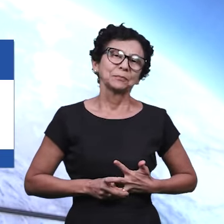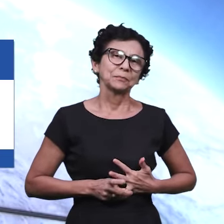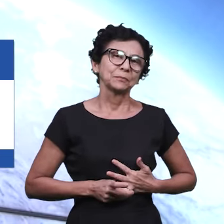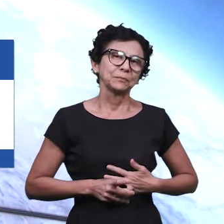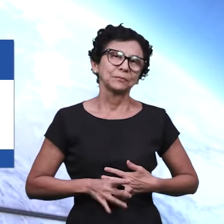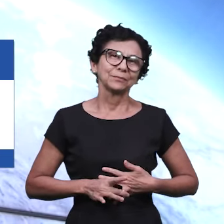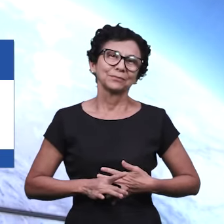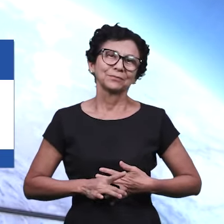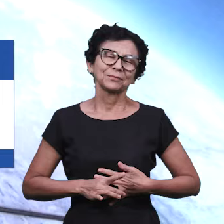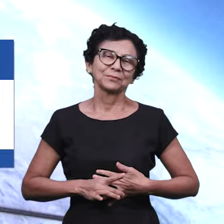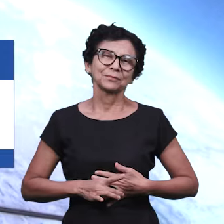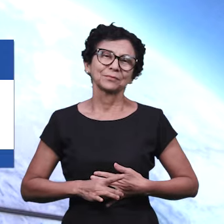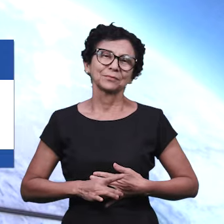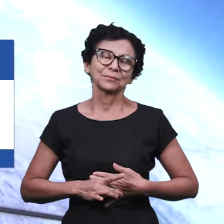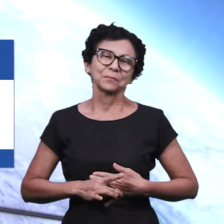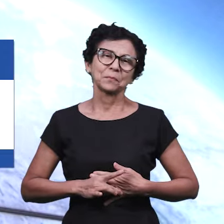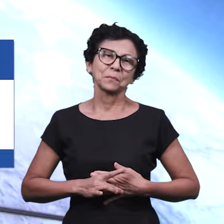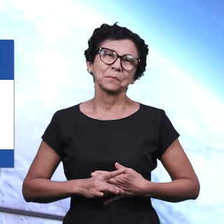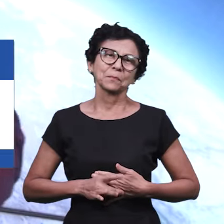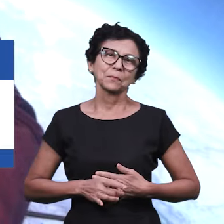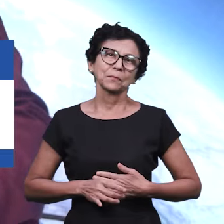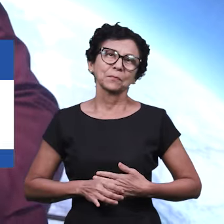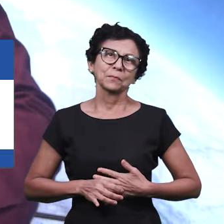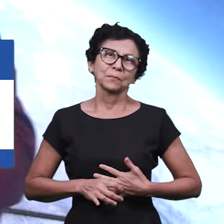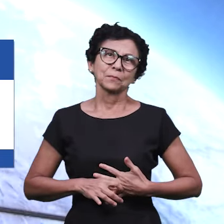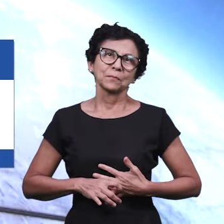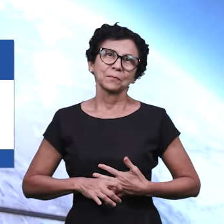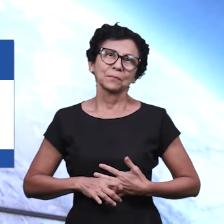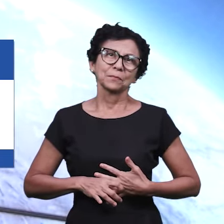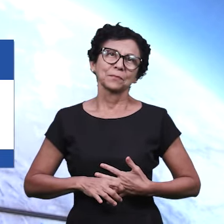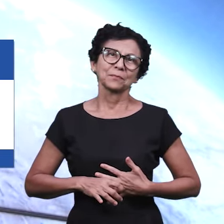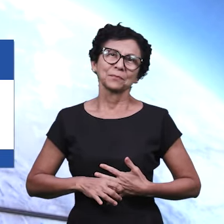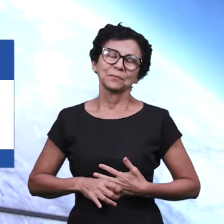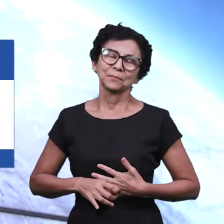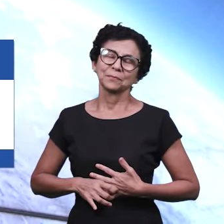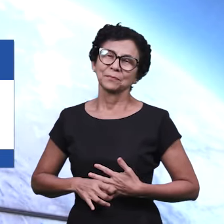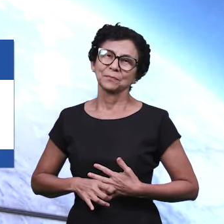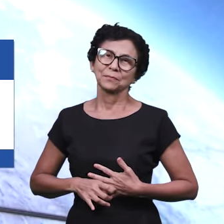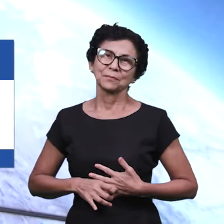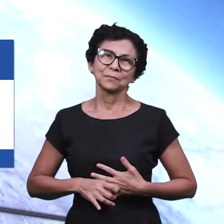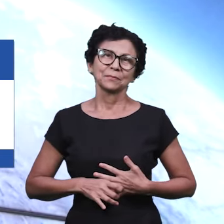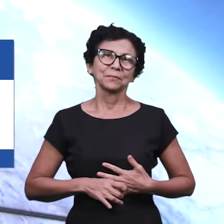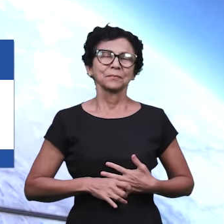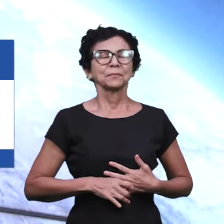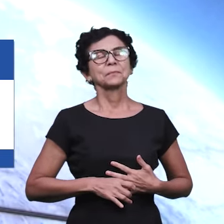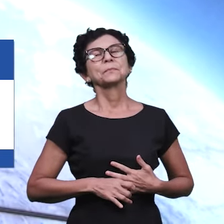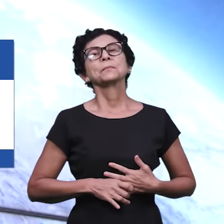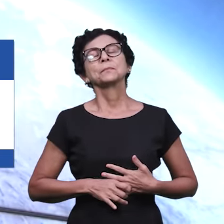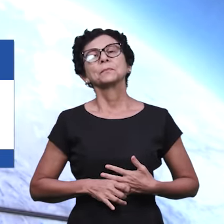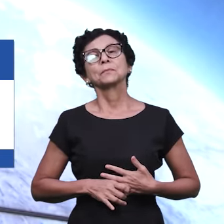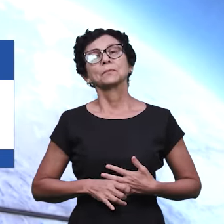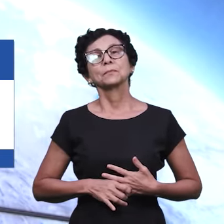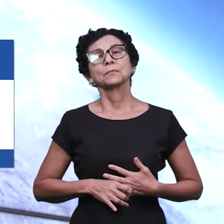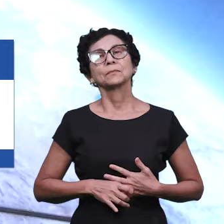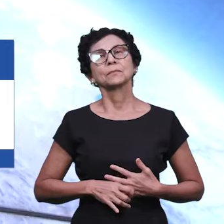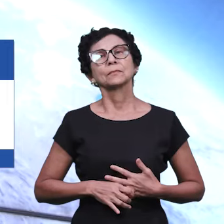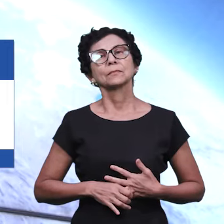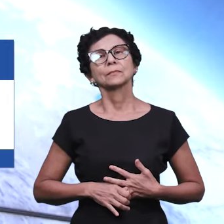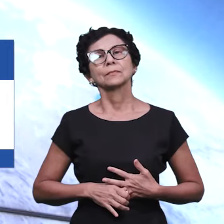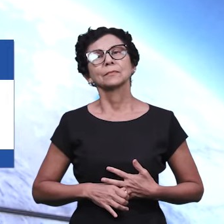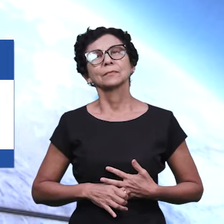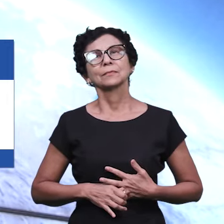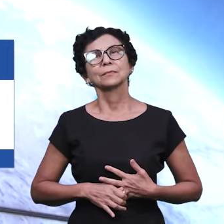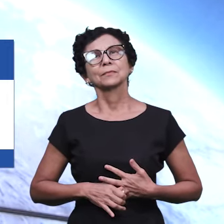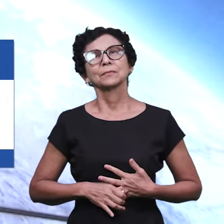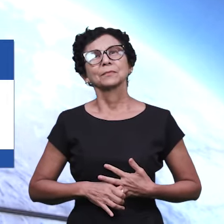de chegar a alcançar pelo menos um pouco do que vocês já alcançaram. Mas vamos com a esperança de